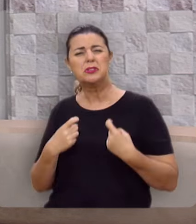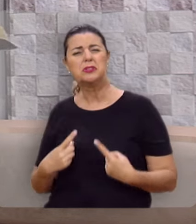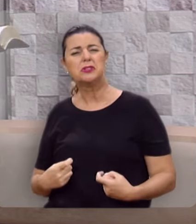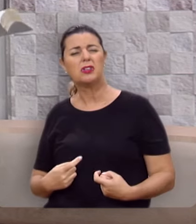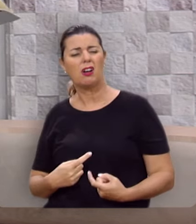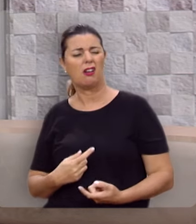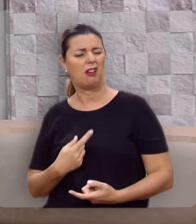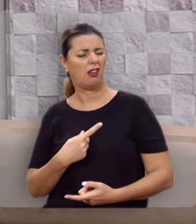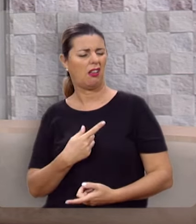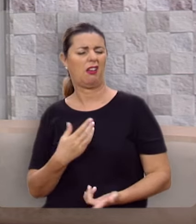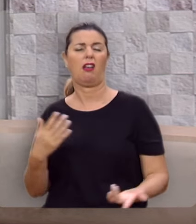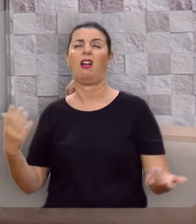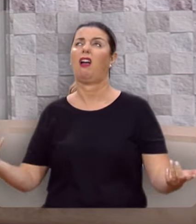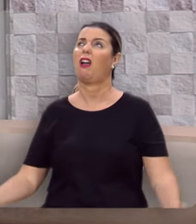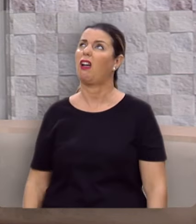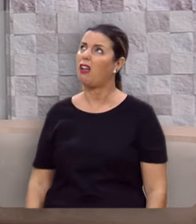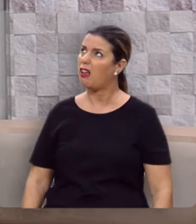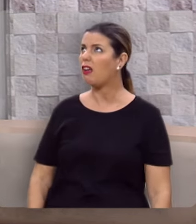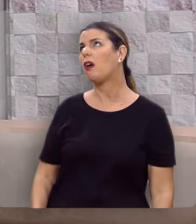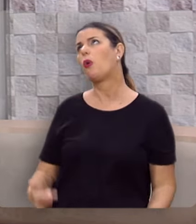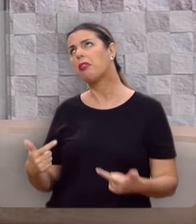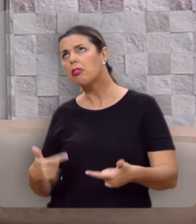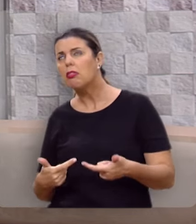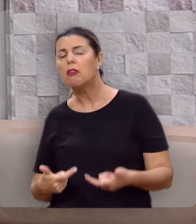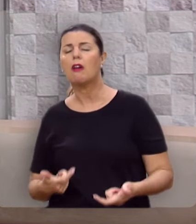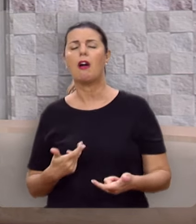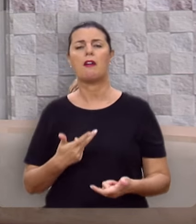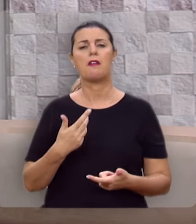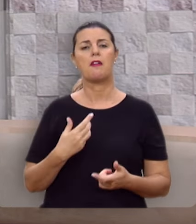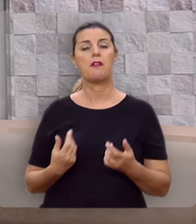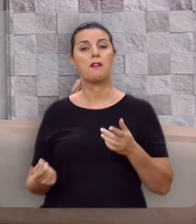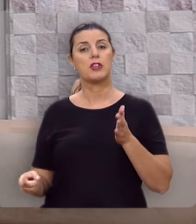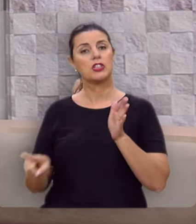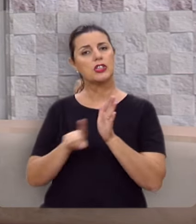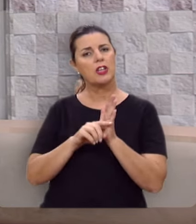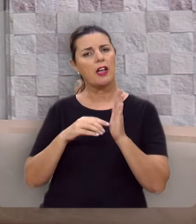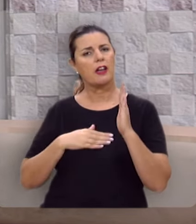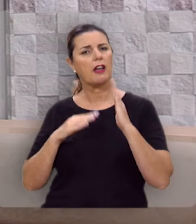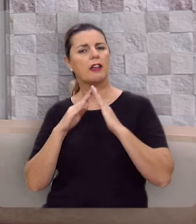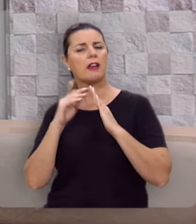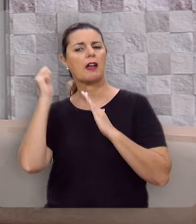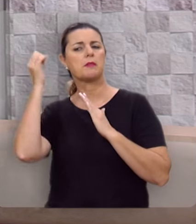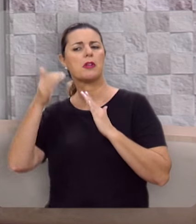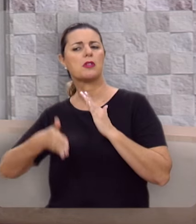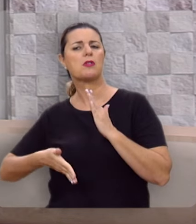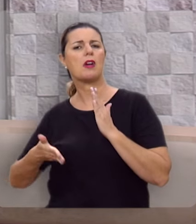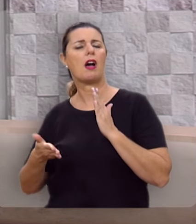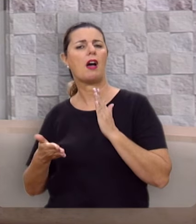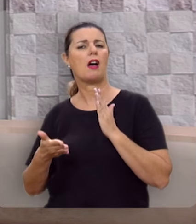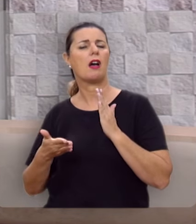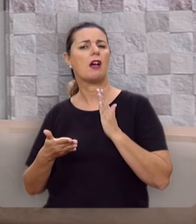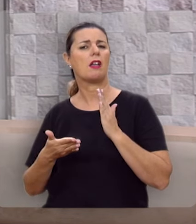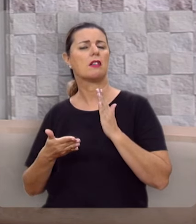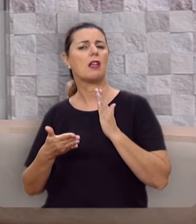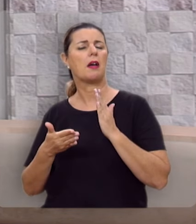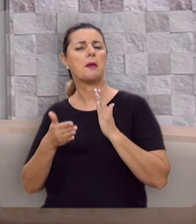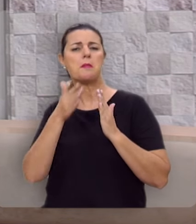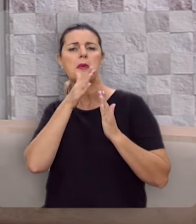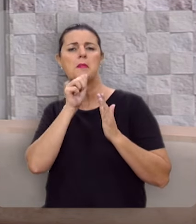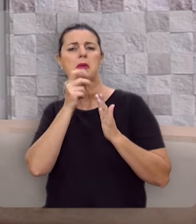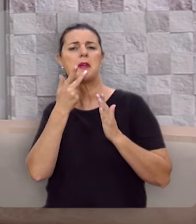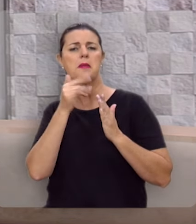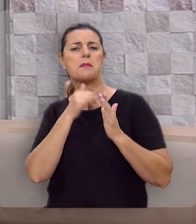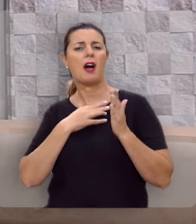se tornam insensíveis. Aquele filho que chega em casa de madrugada, a mãe não está dormindo, o pai está acordado.